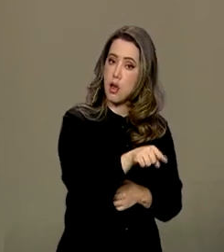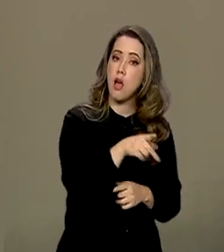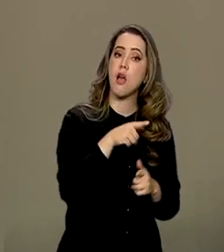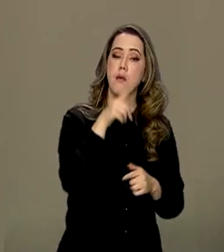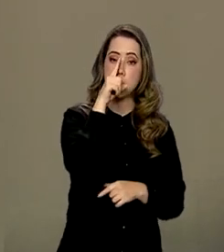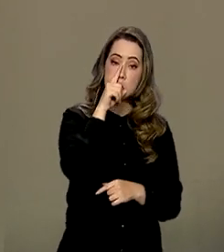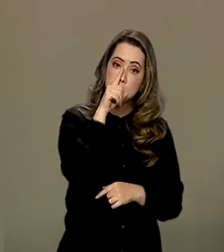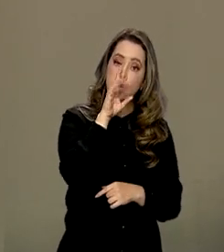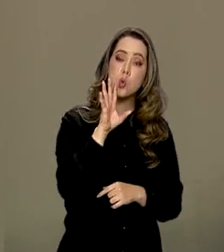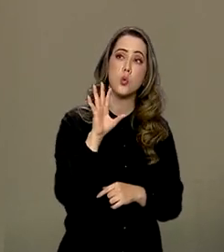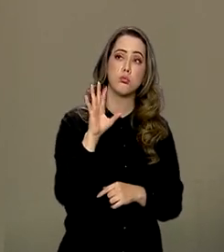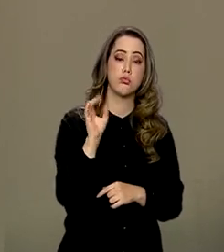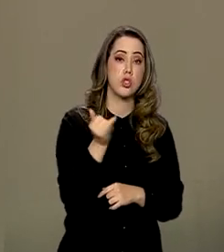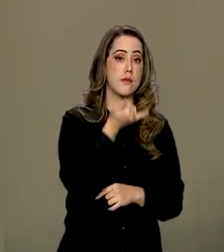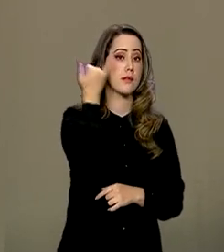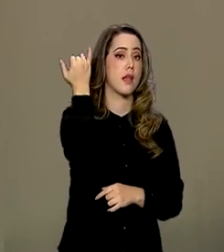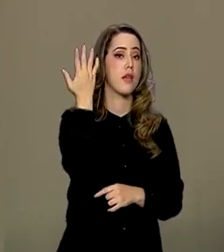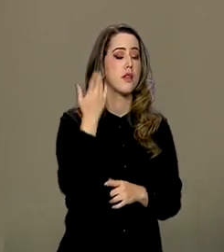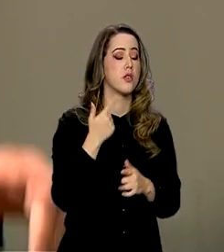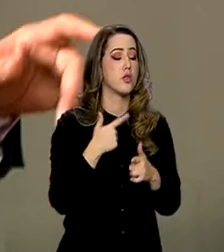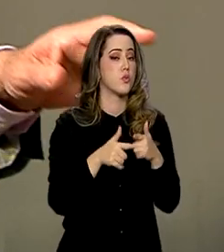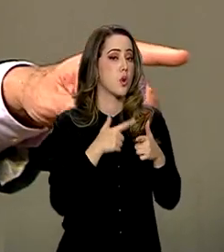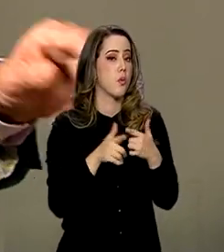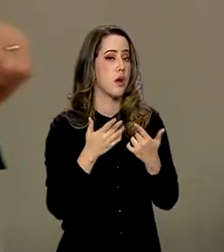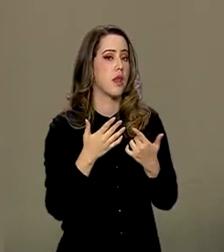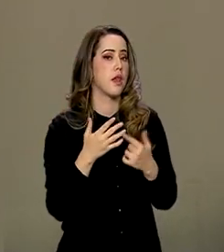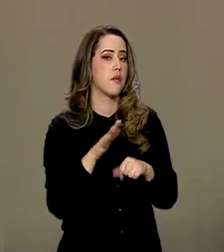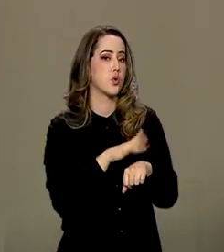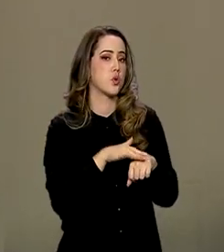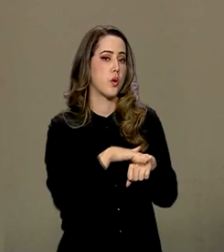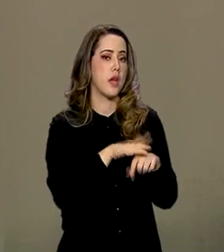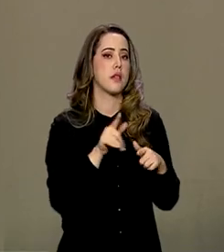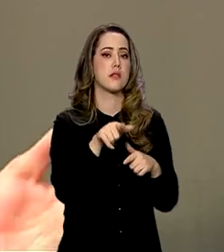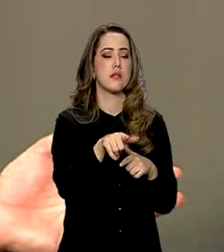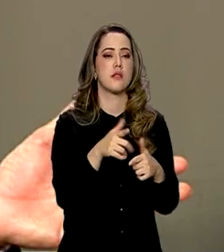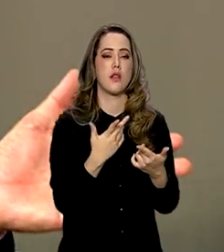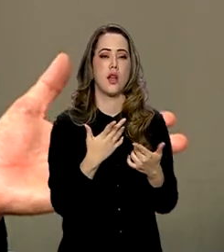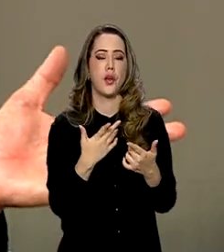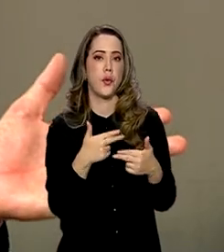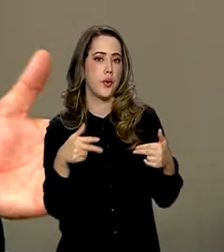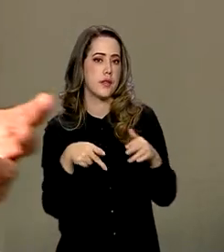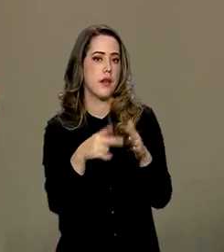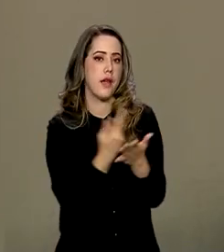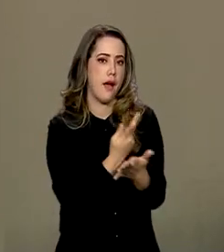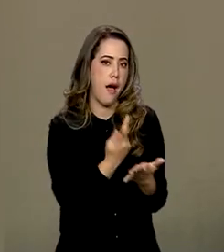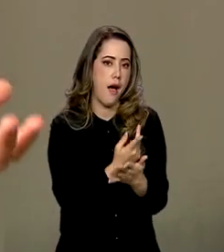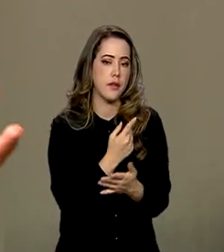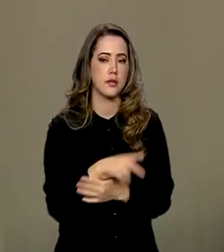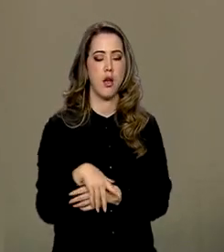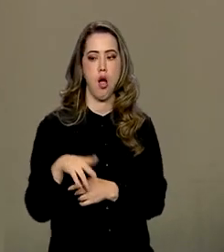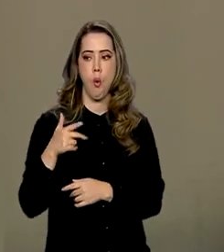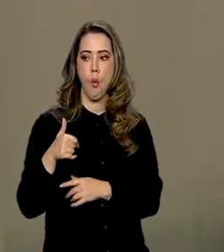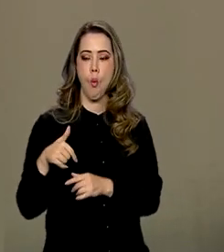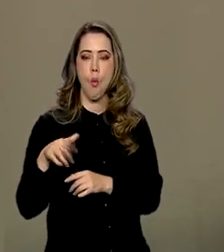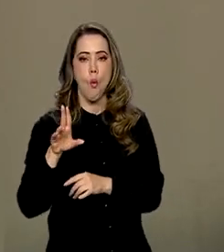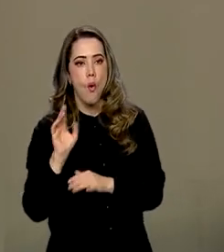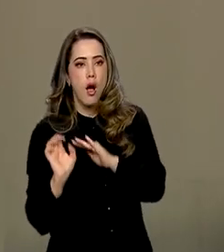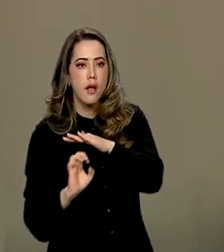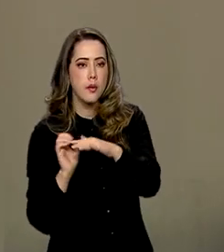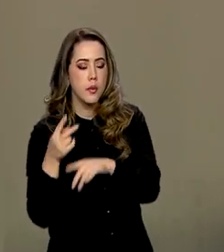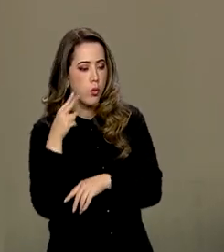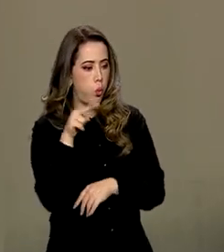risco de acidente, está tendo risco de doença profissional, tem um produto lá que está dando problema. Enfim, aí a empresa, junto com o sindicato,